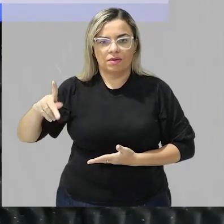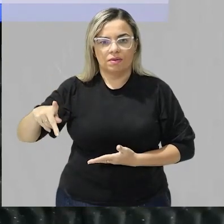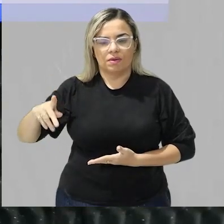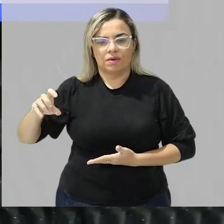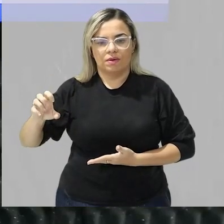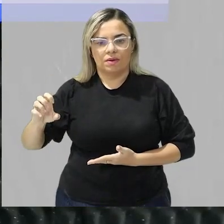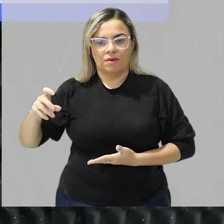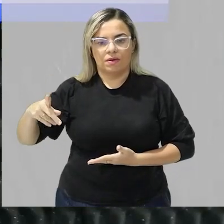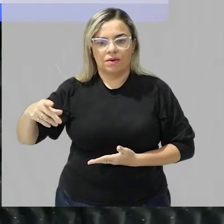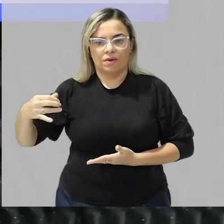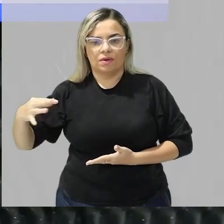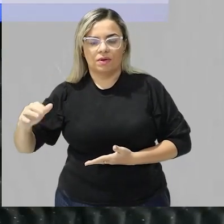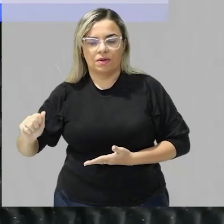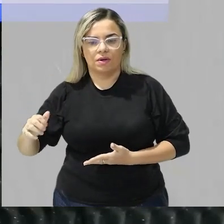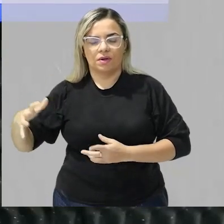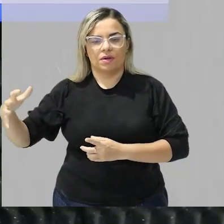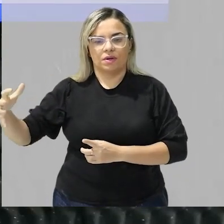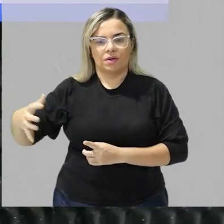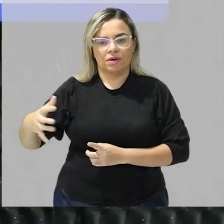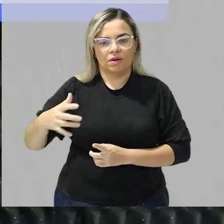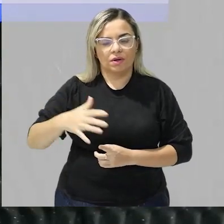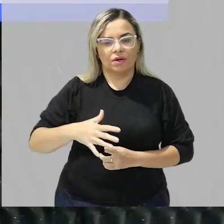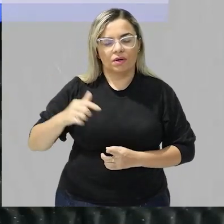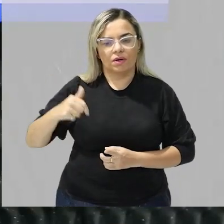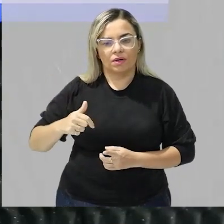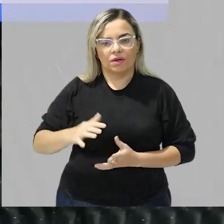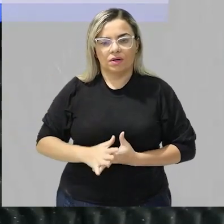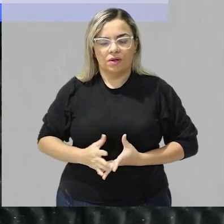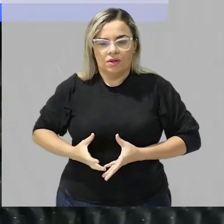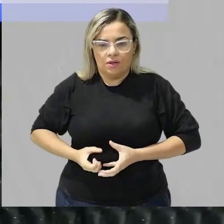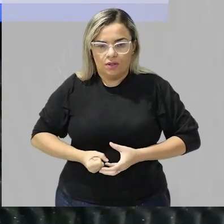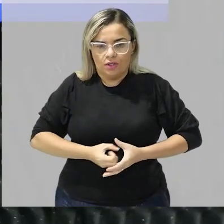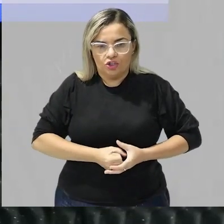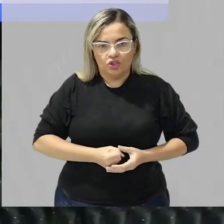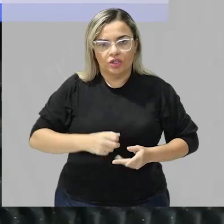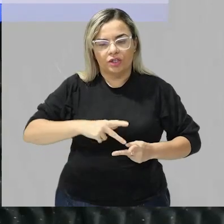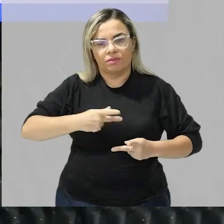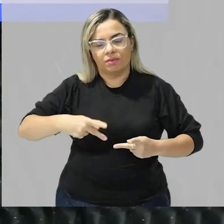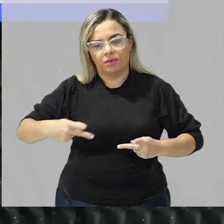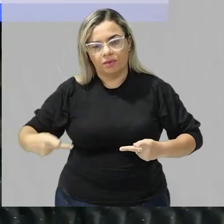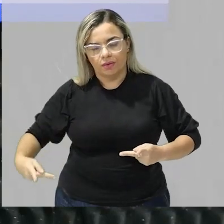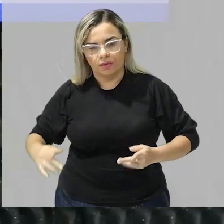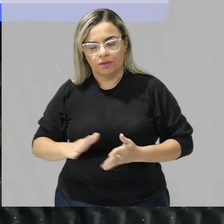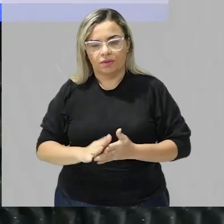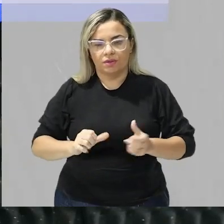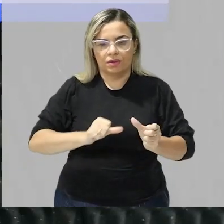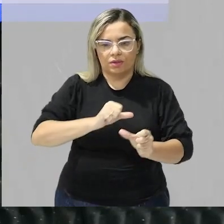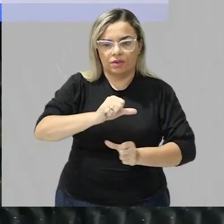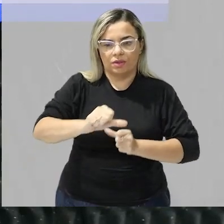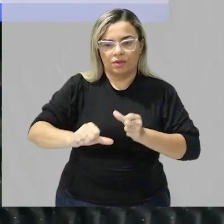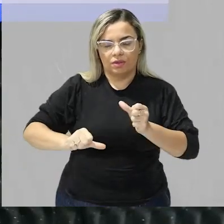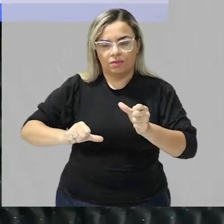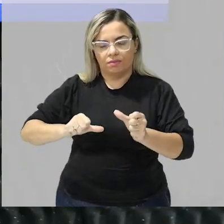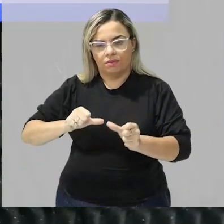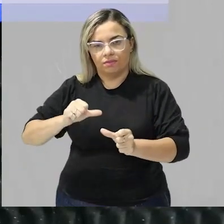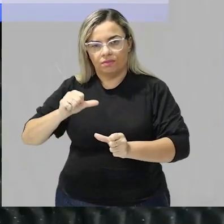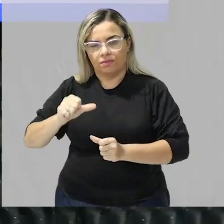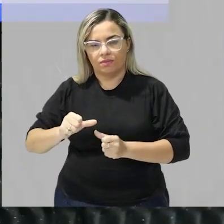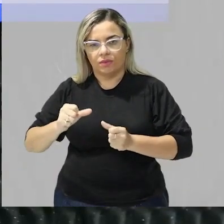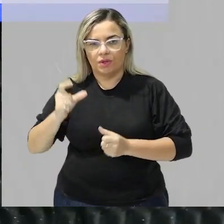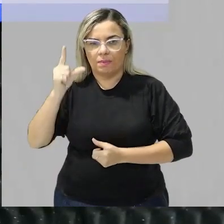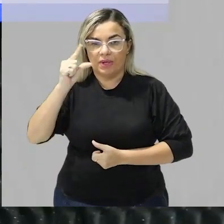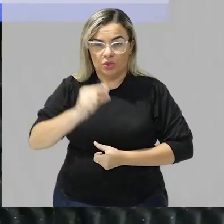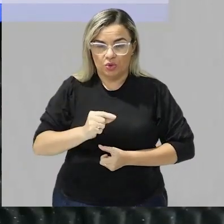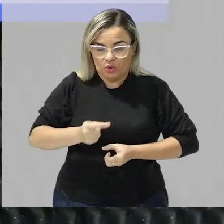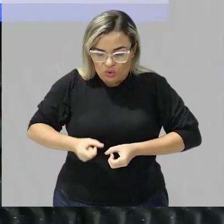possa atuar o a pepsina faz? ela digere proteínas transformando essas proteínas em pedaços